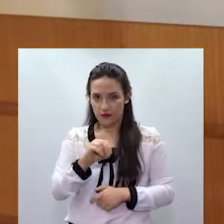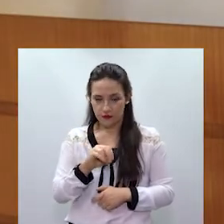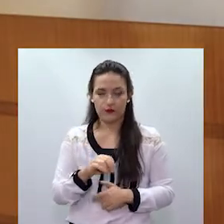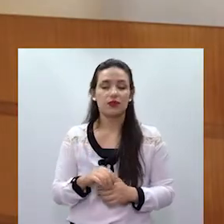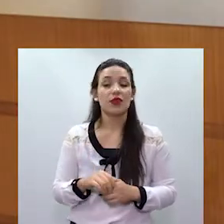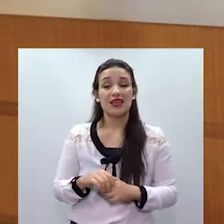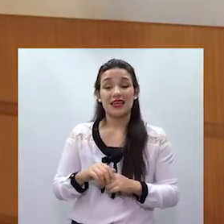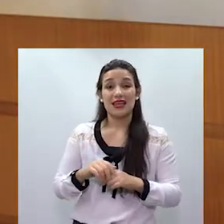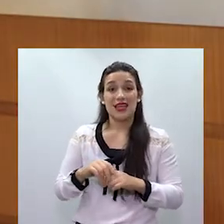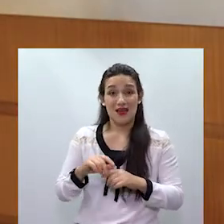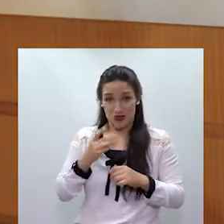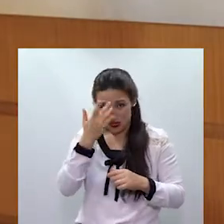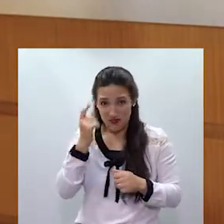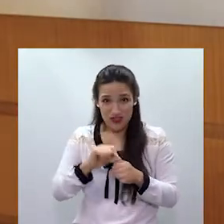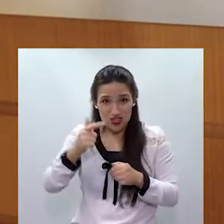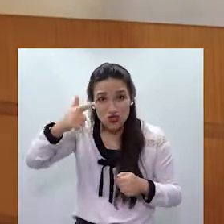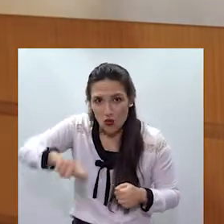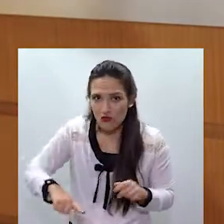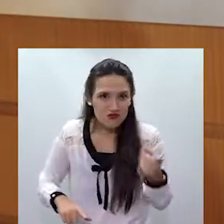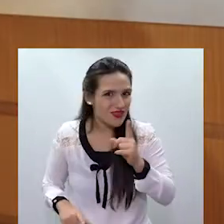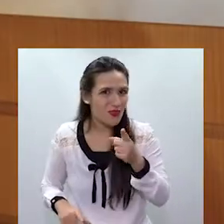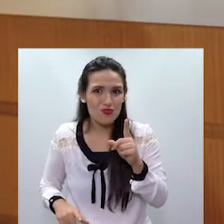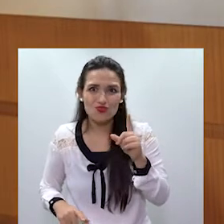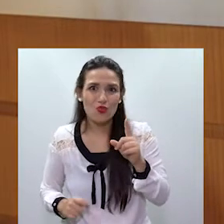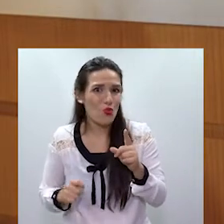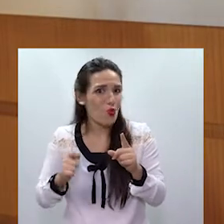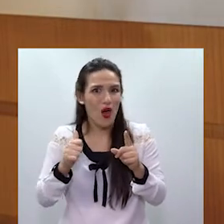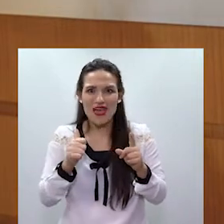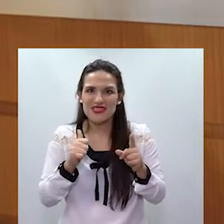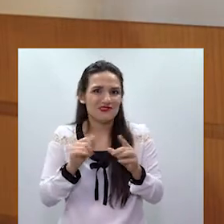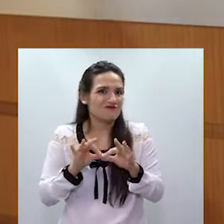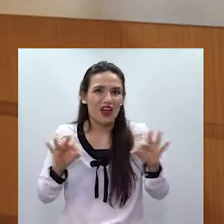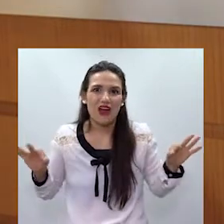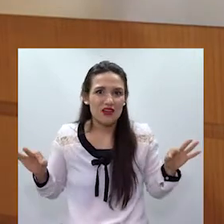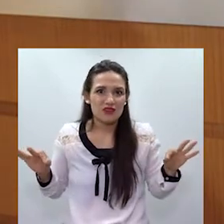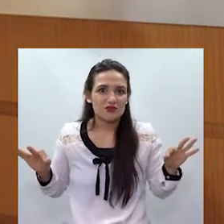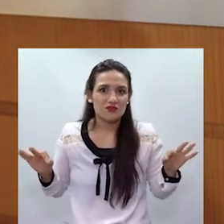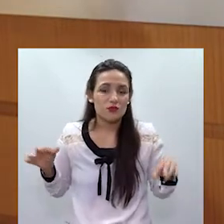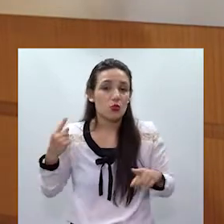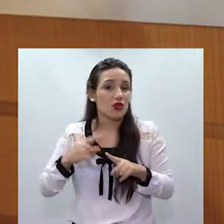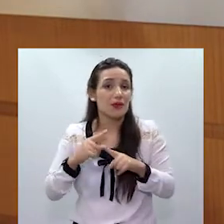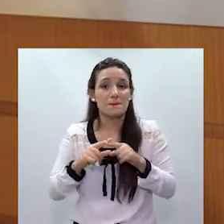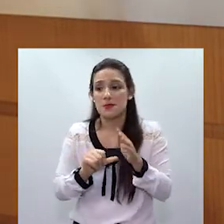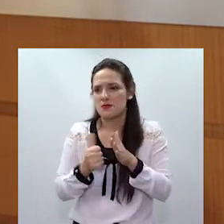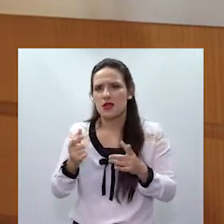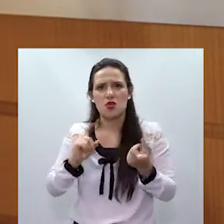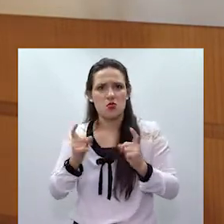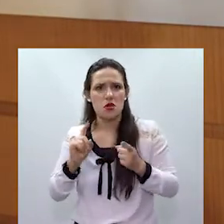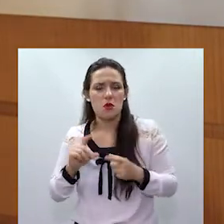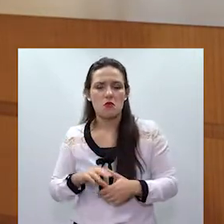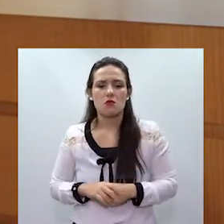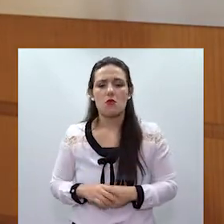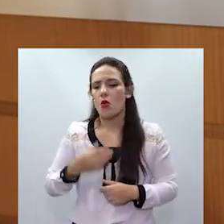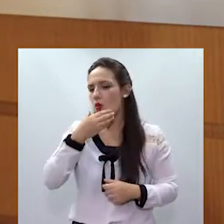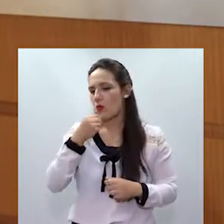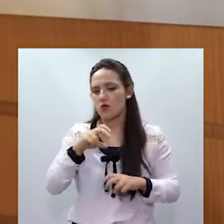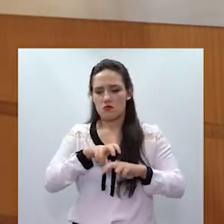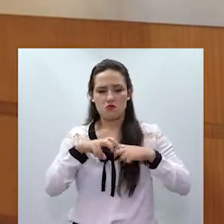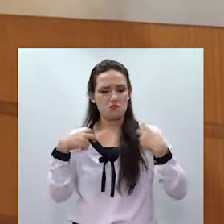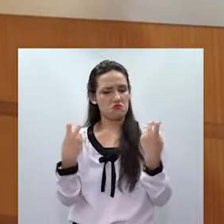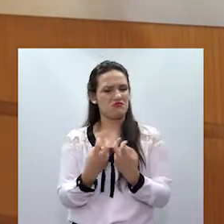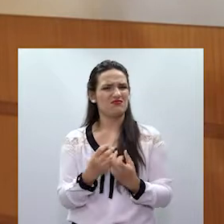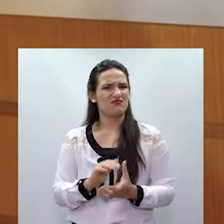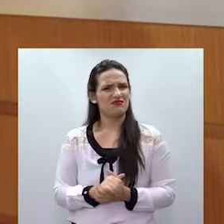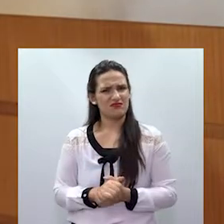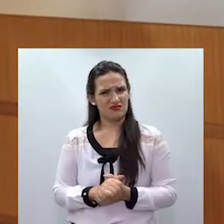reconhecem como autores de agressão e não voltam mais a agredir. Porque muitos chegam na primeira reunião do grupo reflexivo